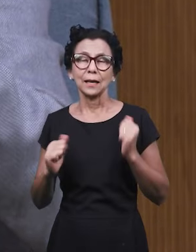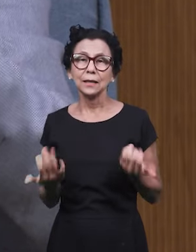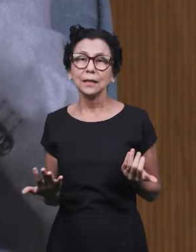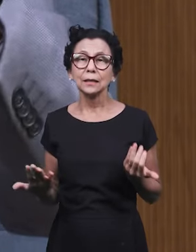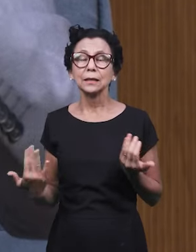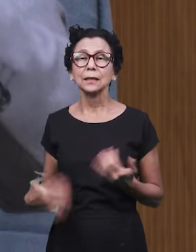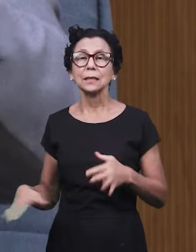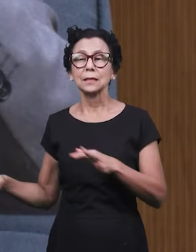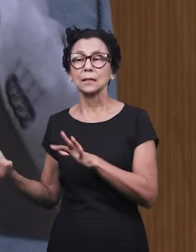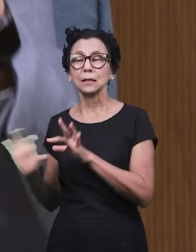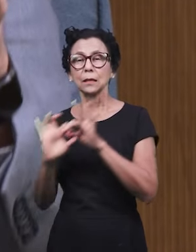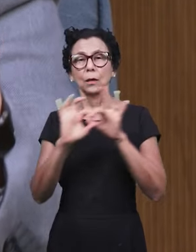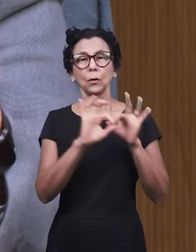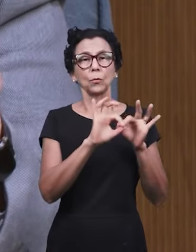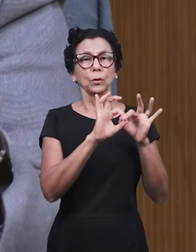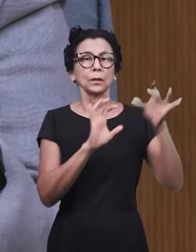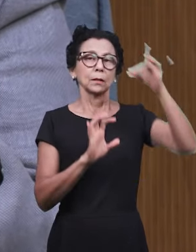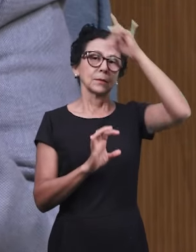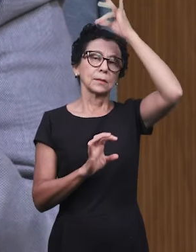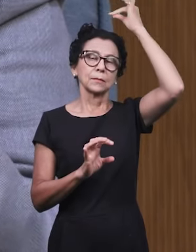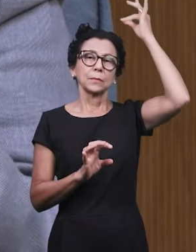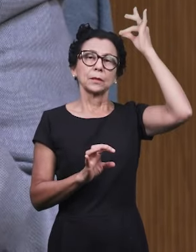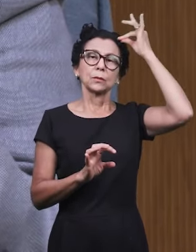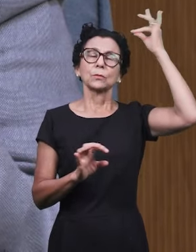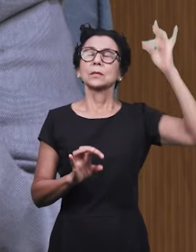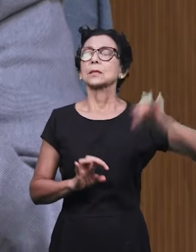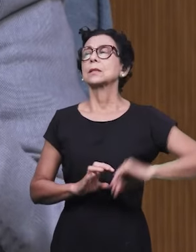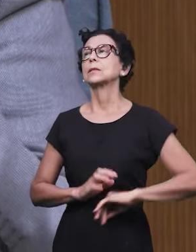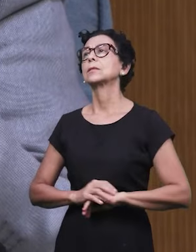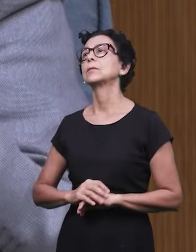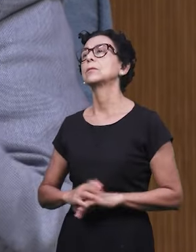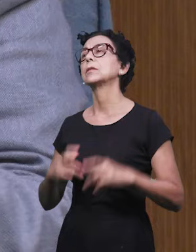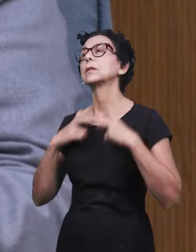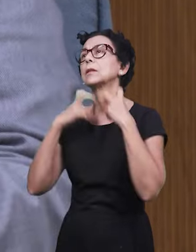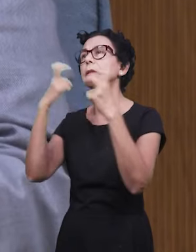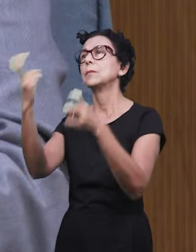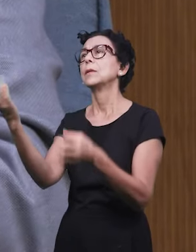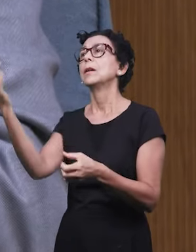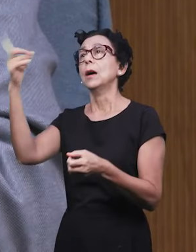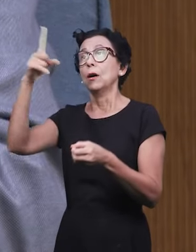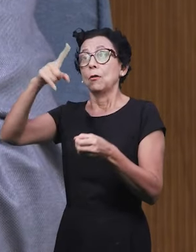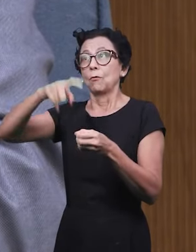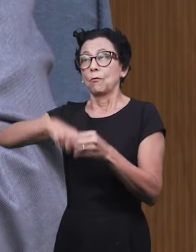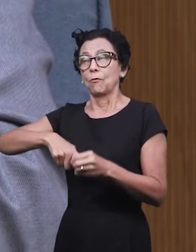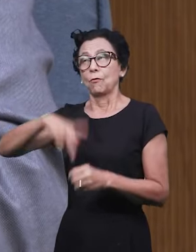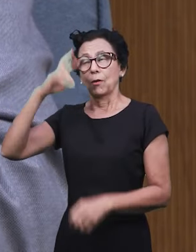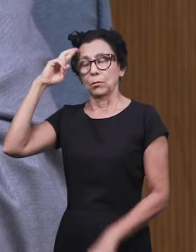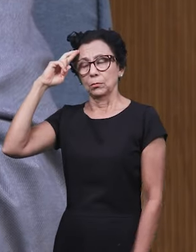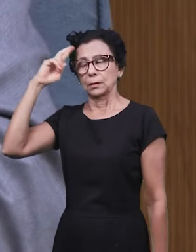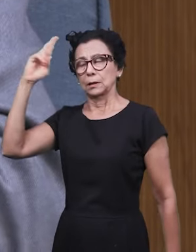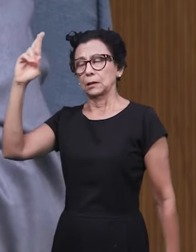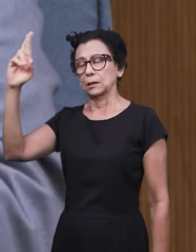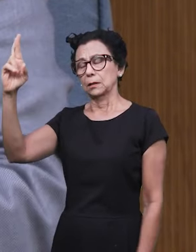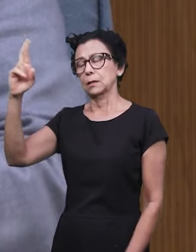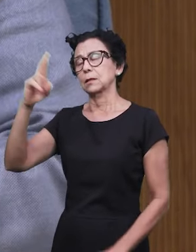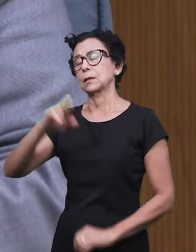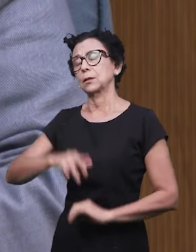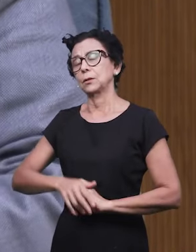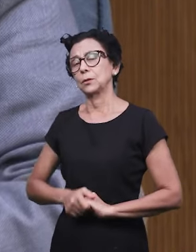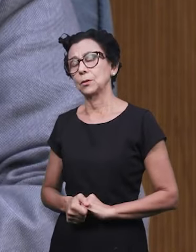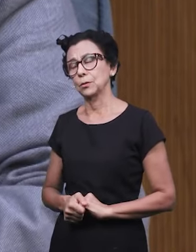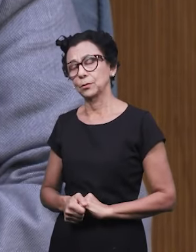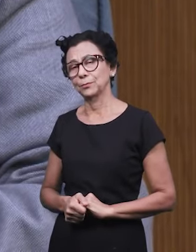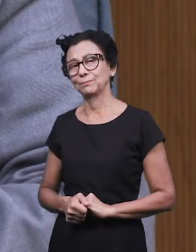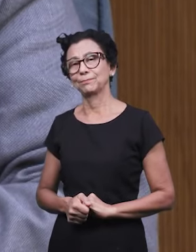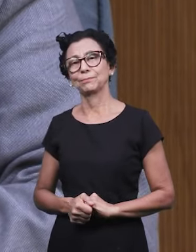que juntamente, numa só voz com o Espírito Santo, diz, vem, Senhor. É o clamor